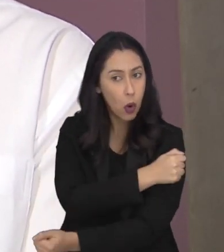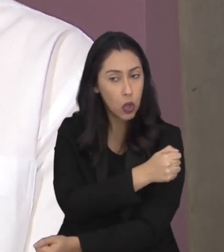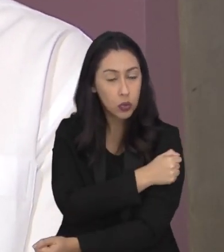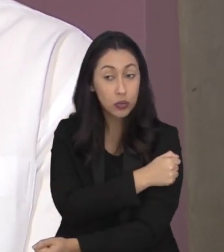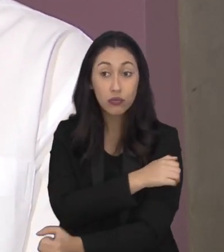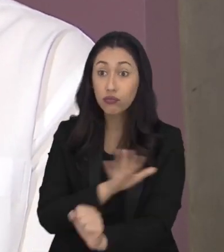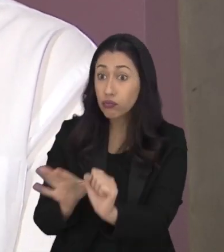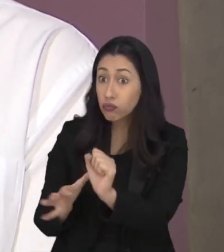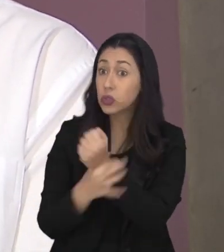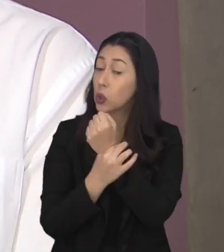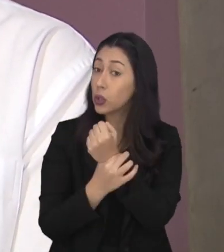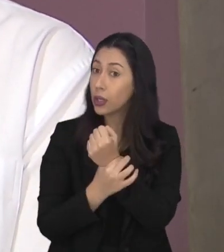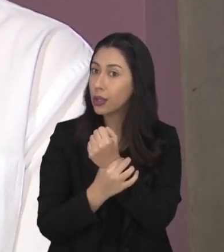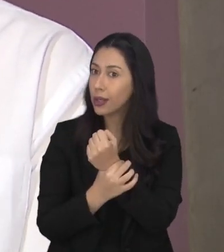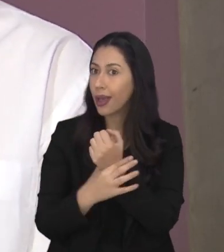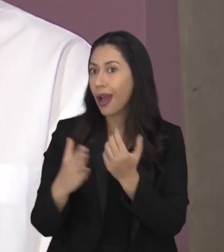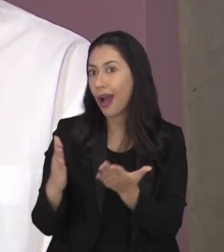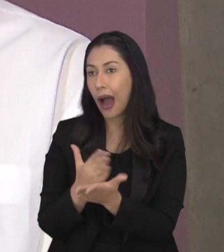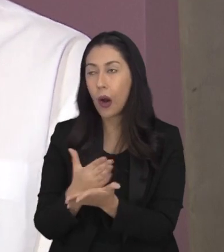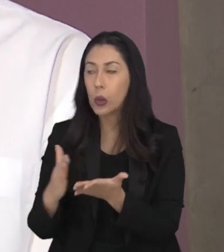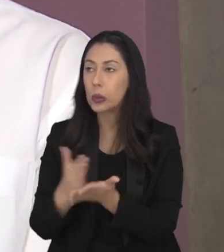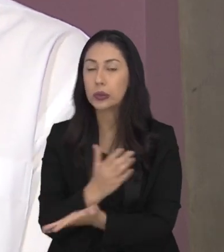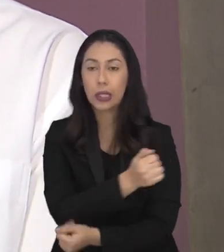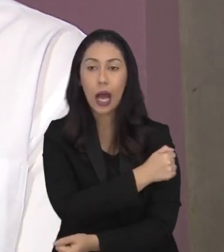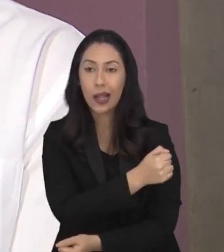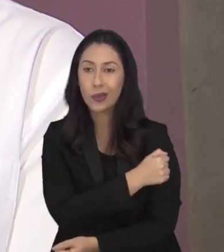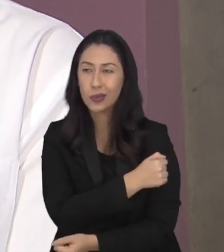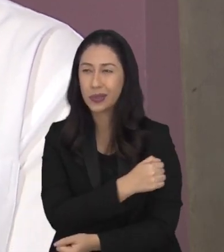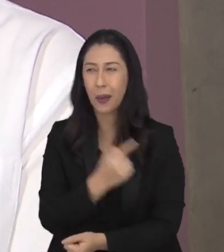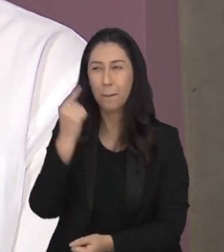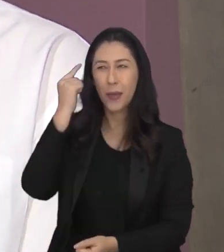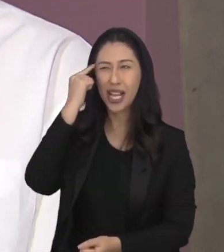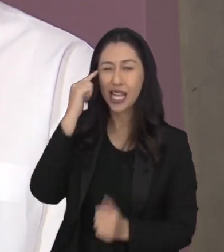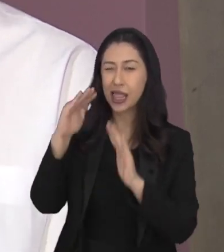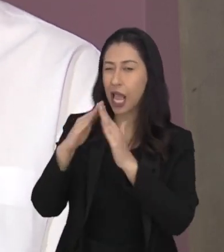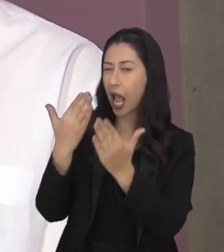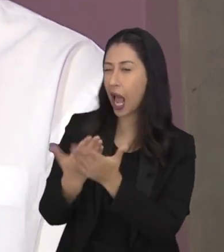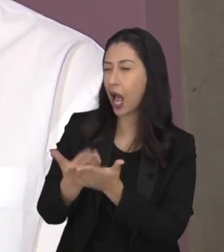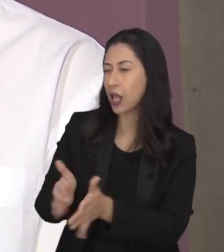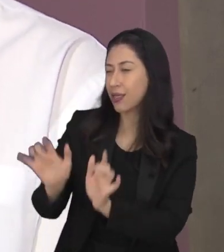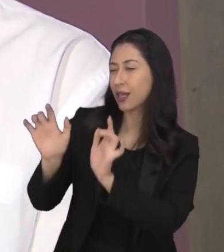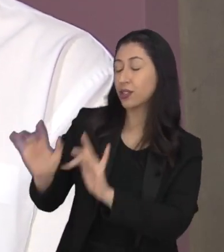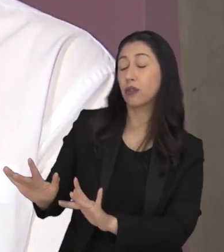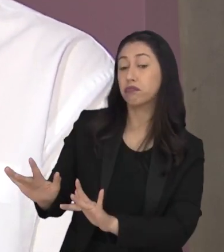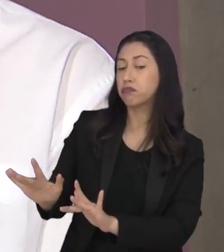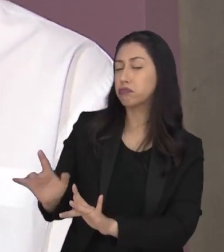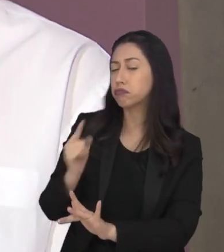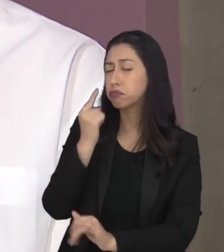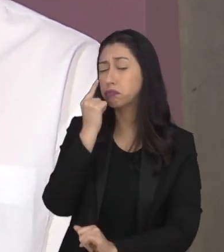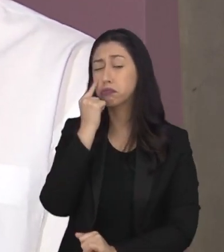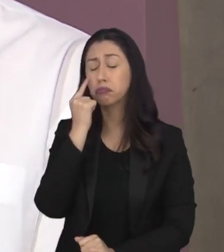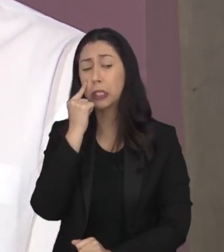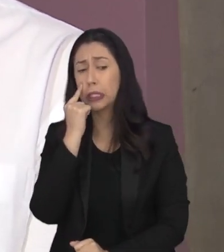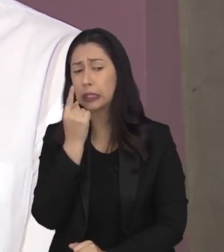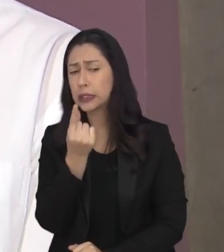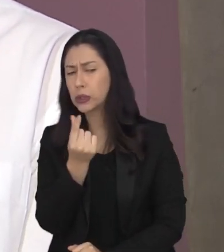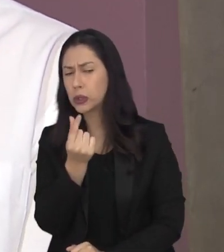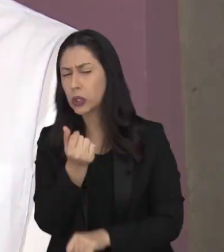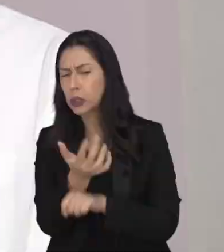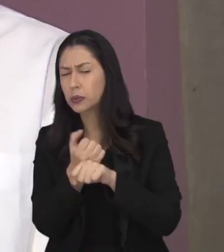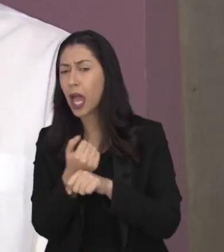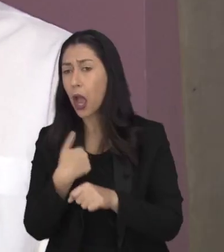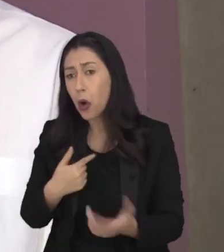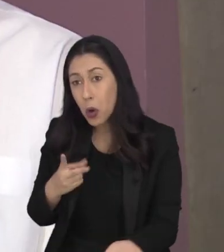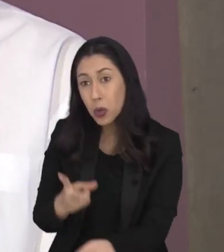uma parte dos alunos que iriam se evadir para trabalhar ou por outros motivos, permaneçam na escola para ter essa perspectiva de receber esse